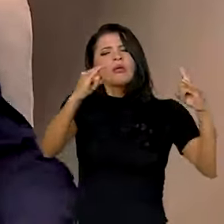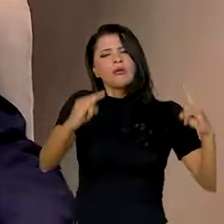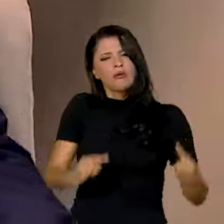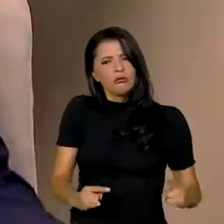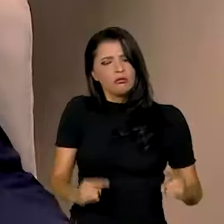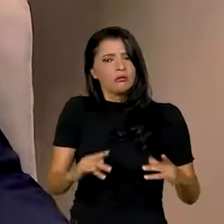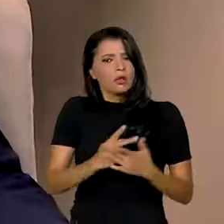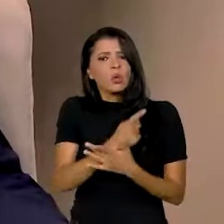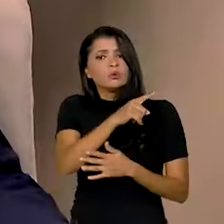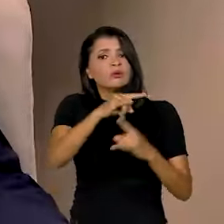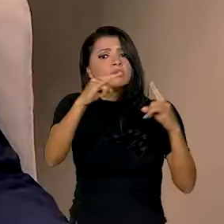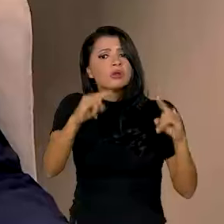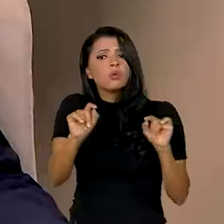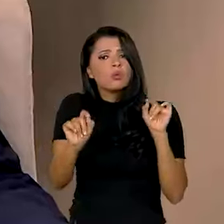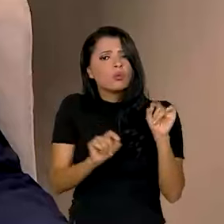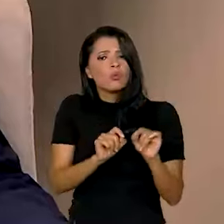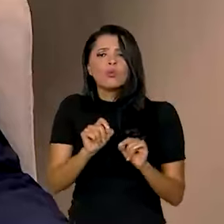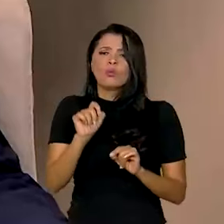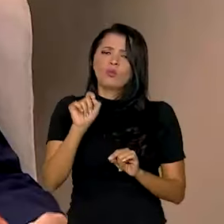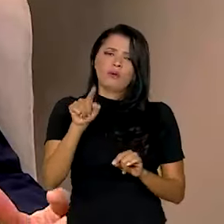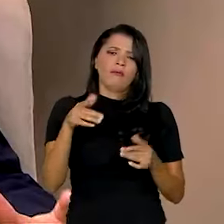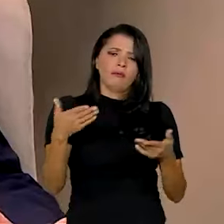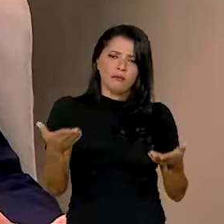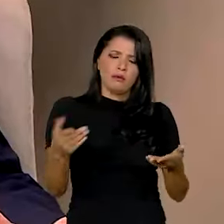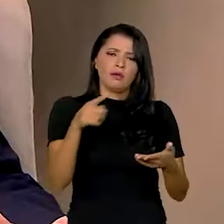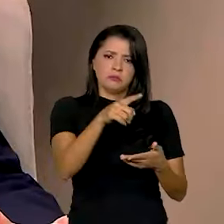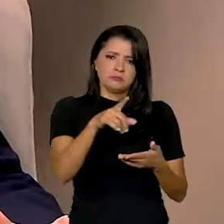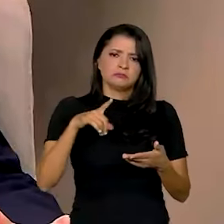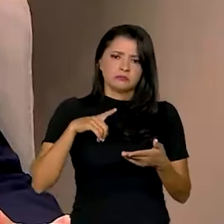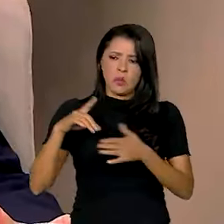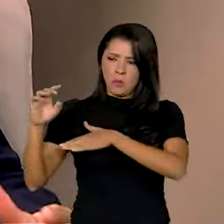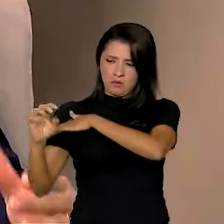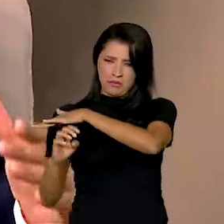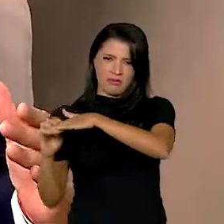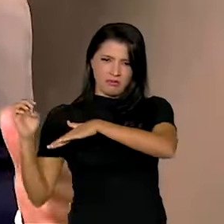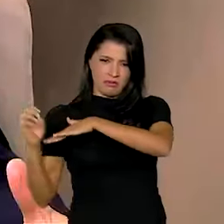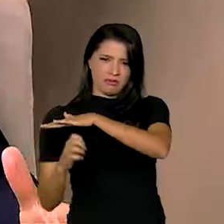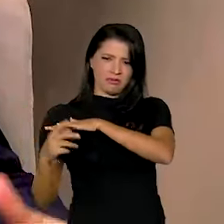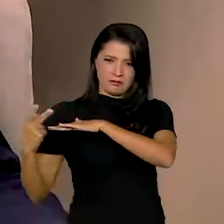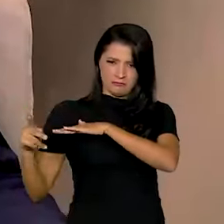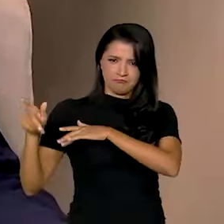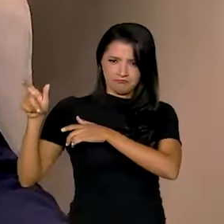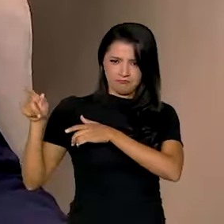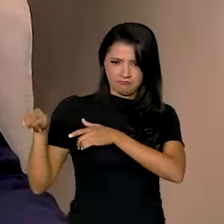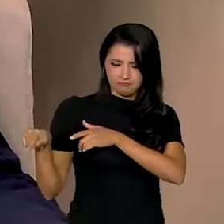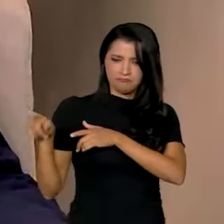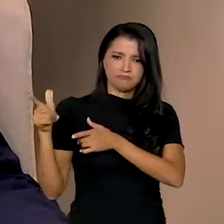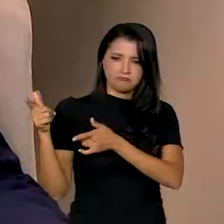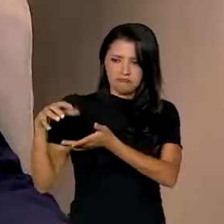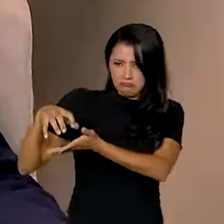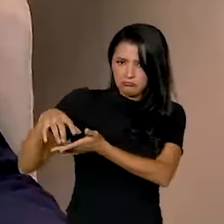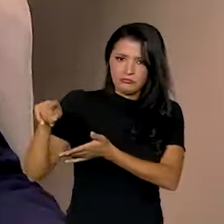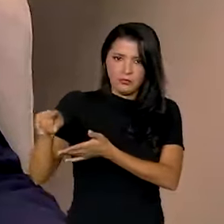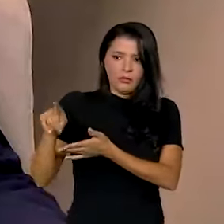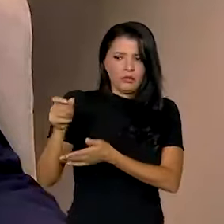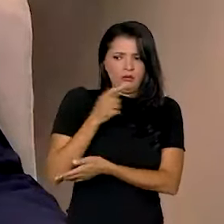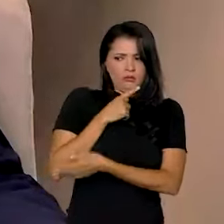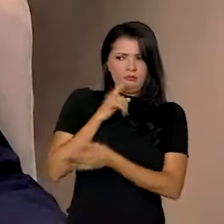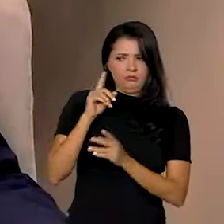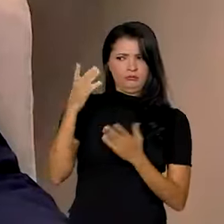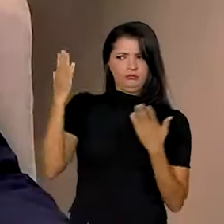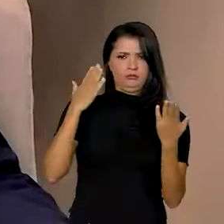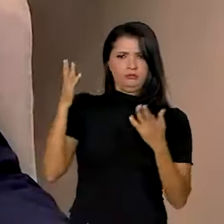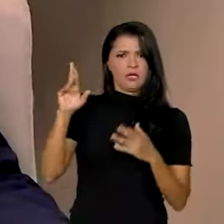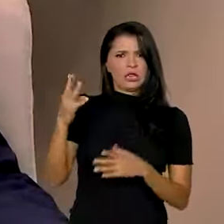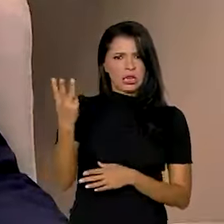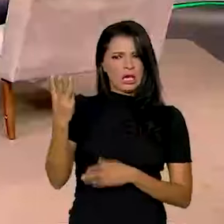aconteceu nesse acampamento é que uma empresa, e aí está a ironia, Três